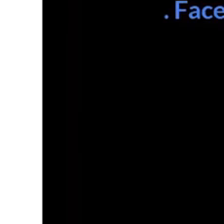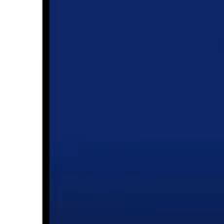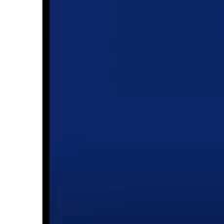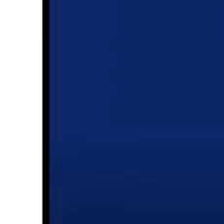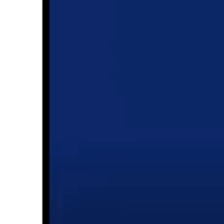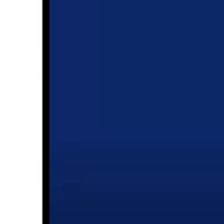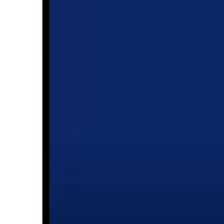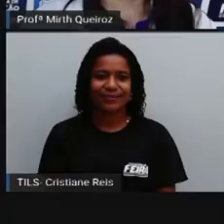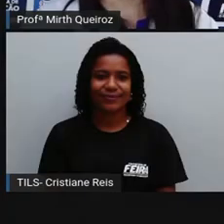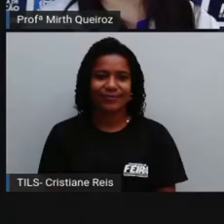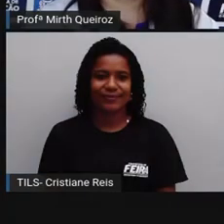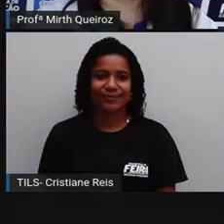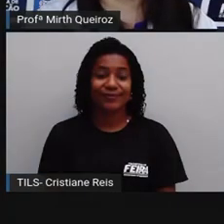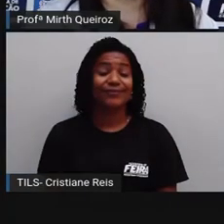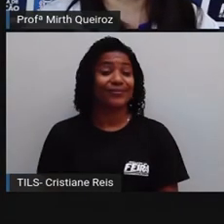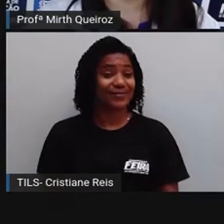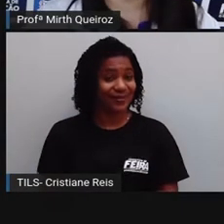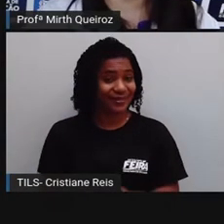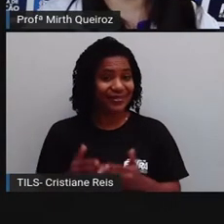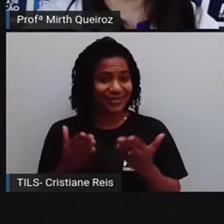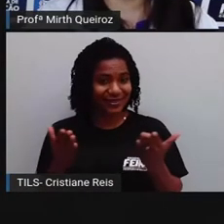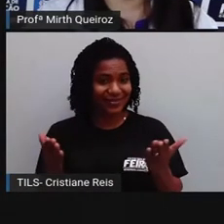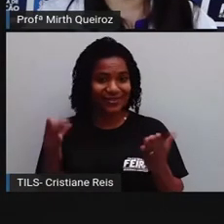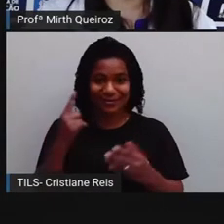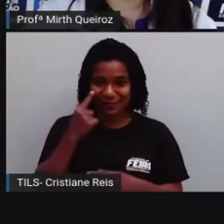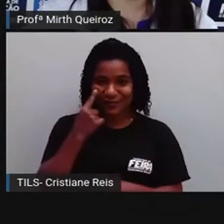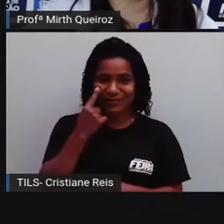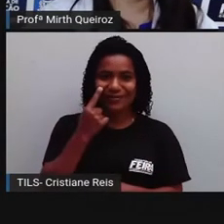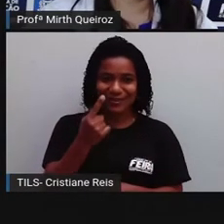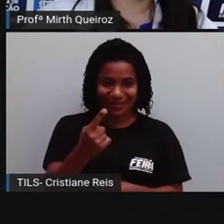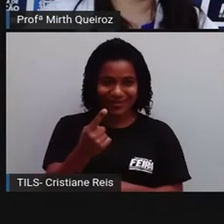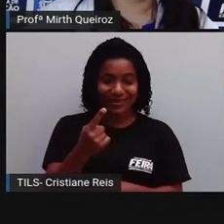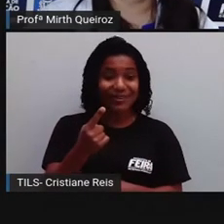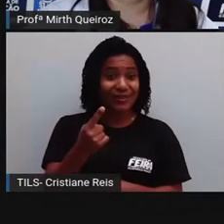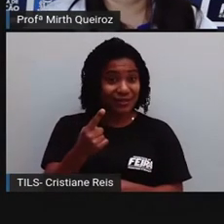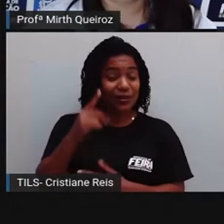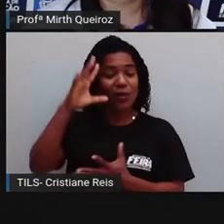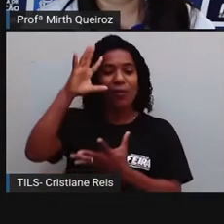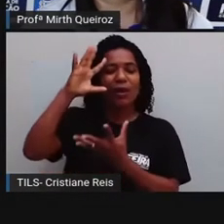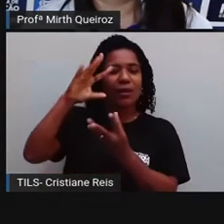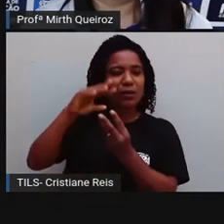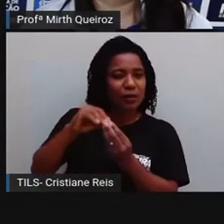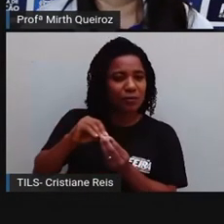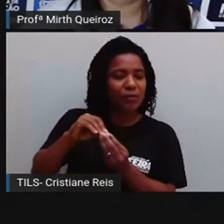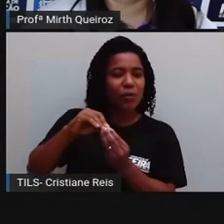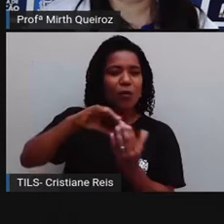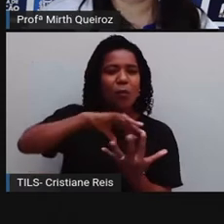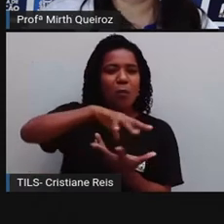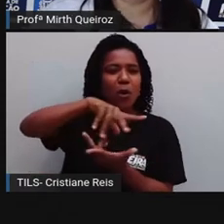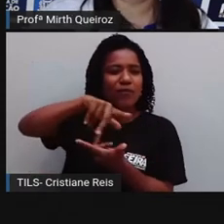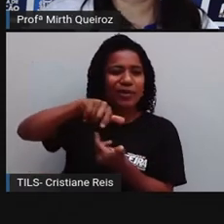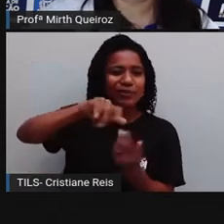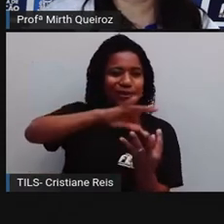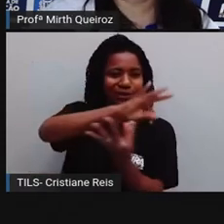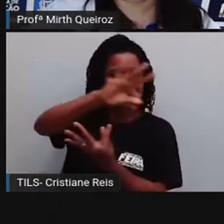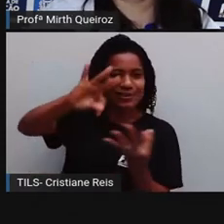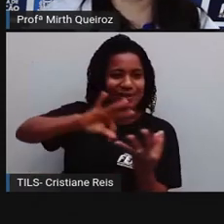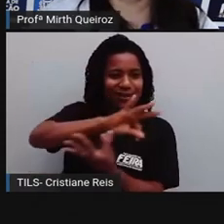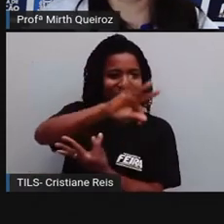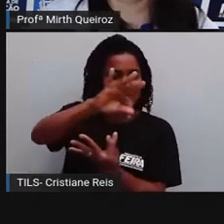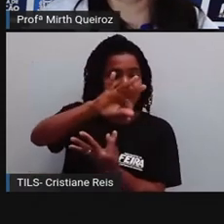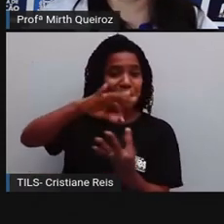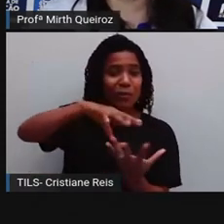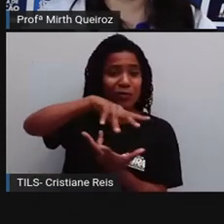vê na próxima. Então, vocês já conseguiram compreender o que é o movimento de translação e o que é movimento de